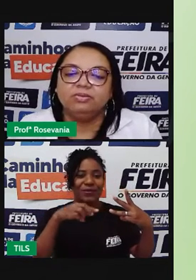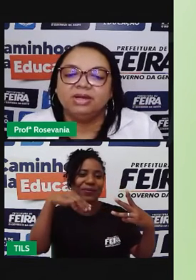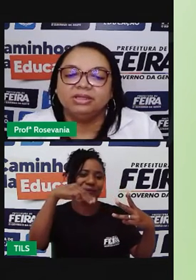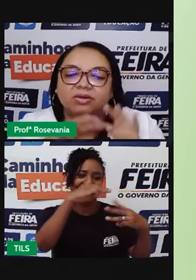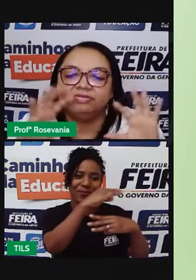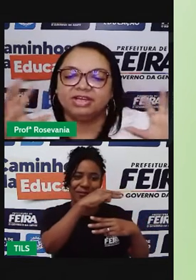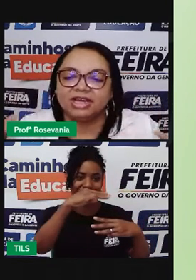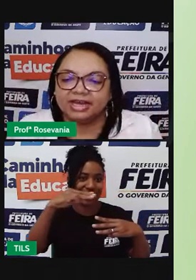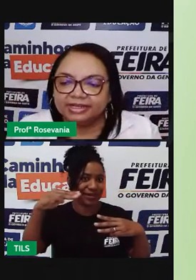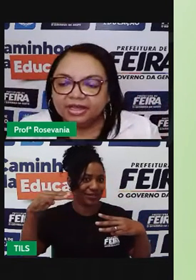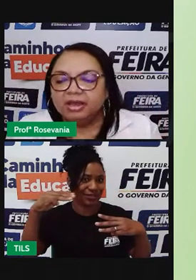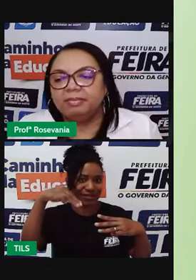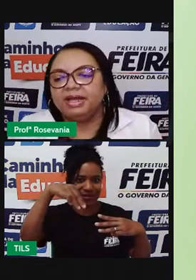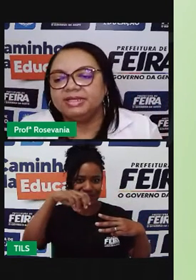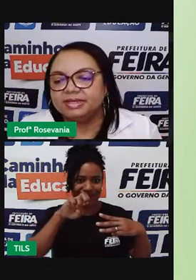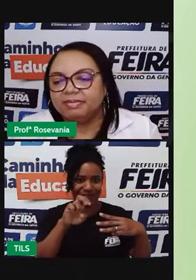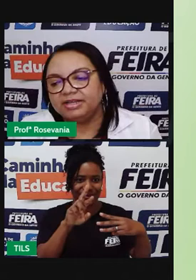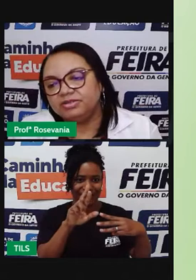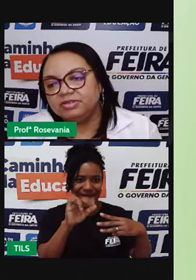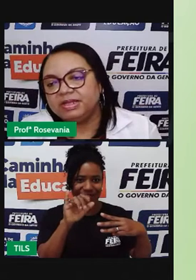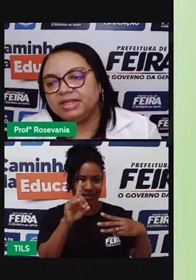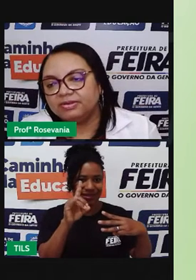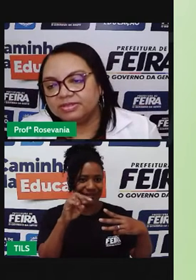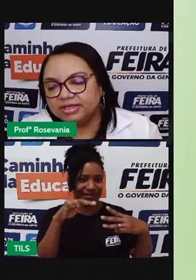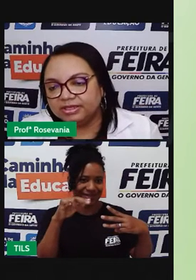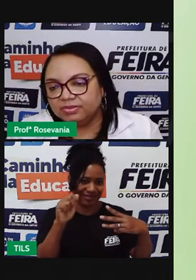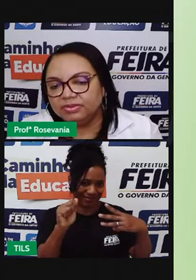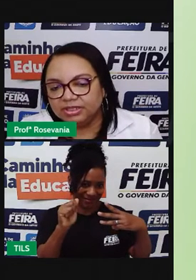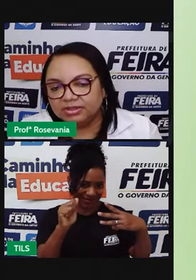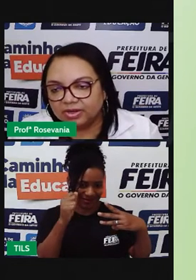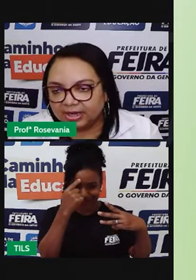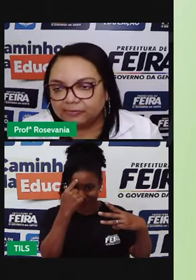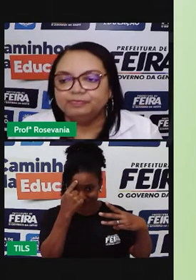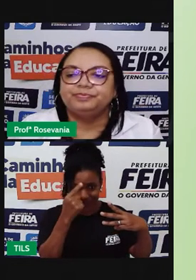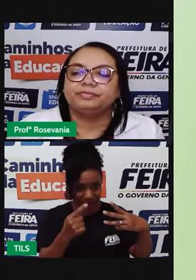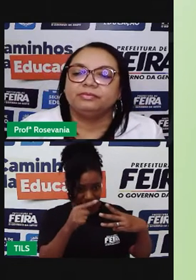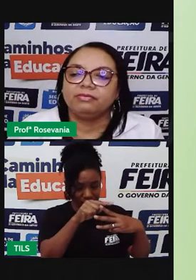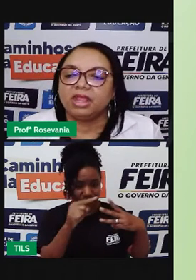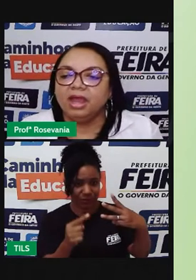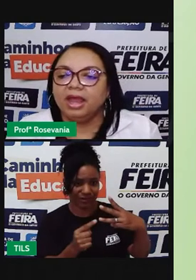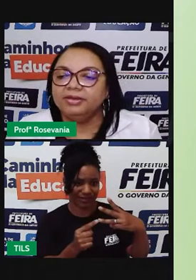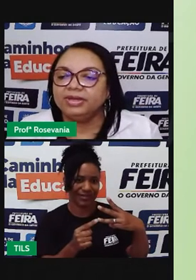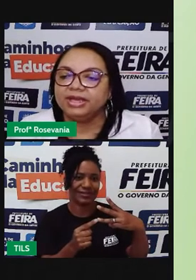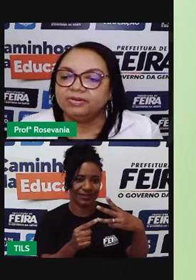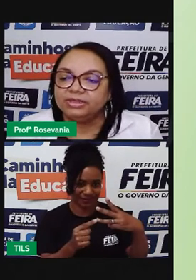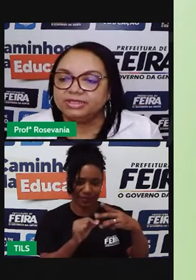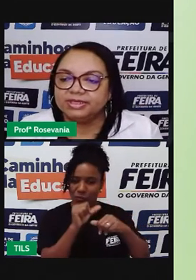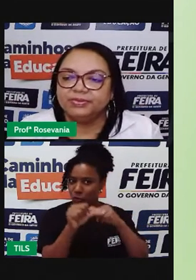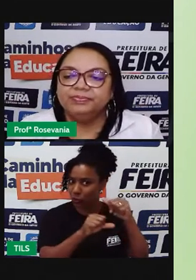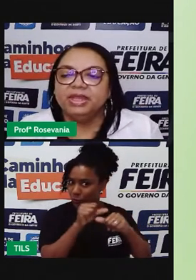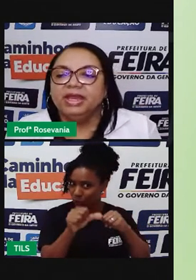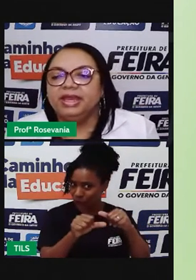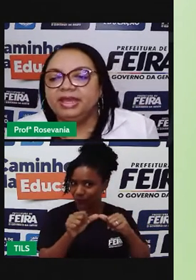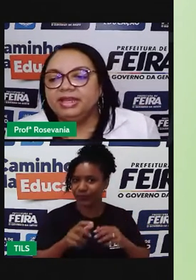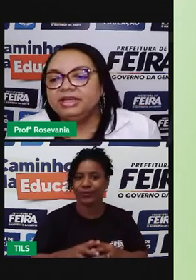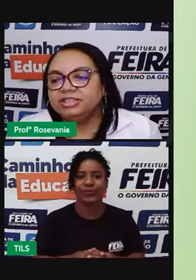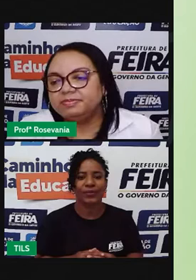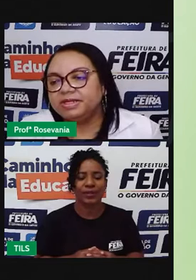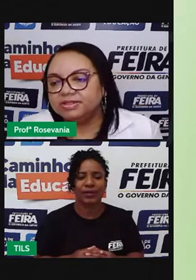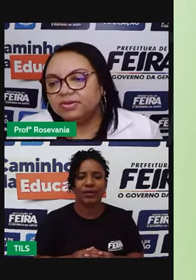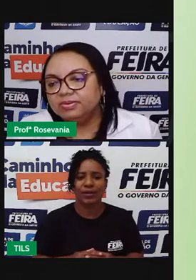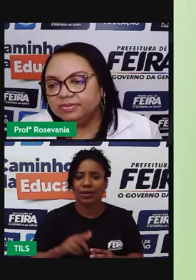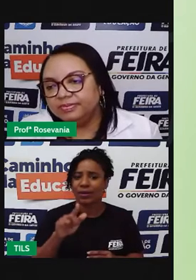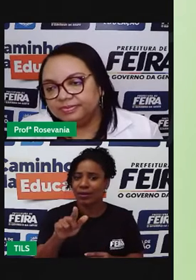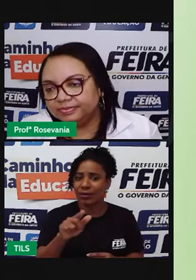Então, já deu uma nova cara para essa parte dos Planaltos, né, do litoral. Aí, o que que aconteceu? Ele